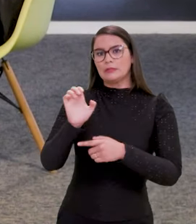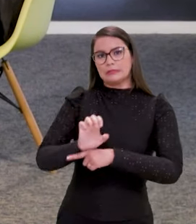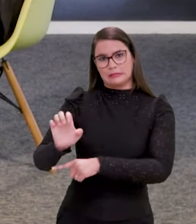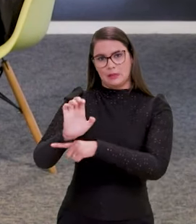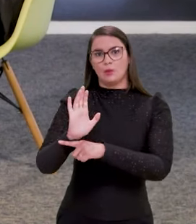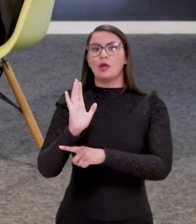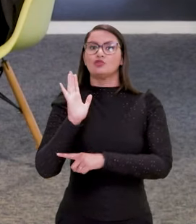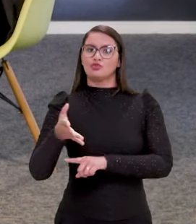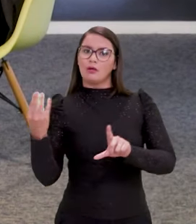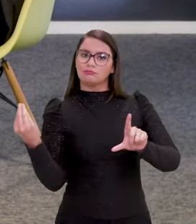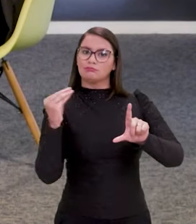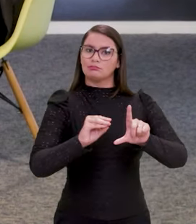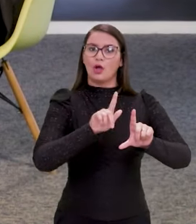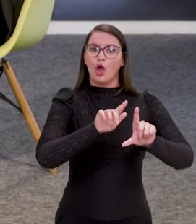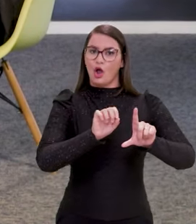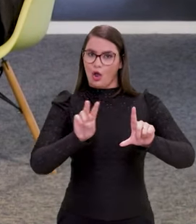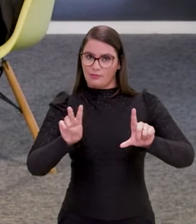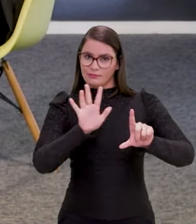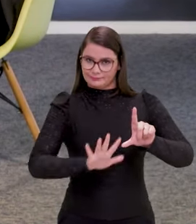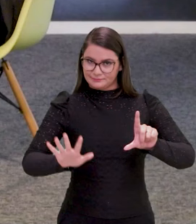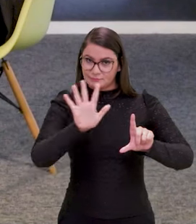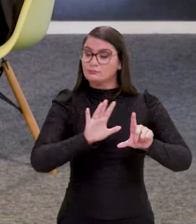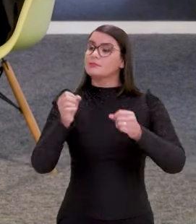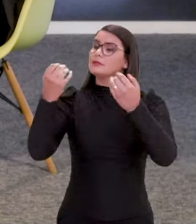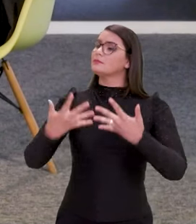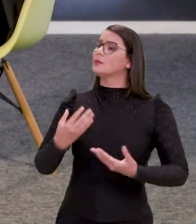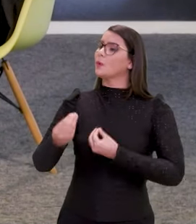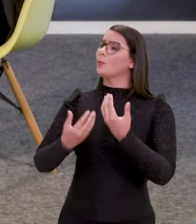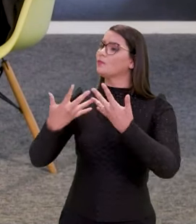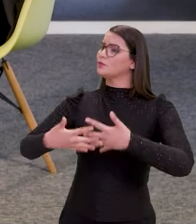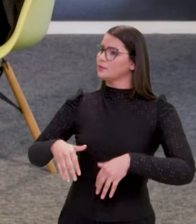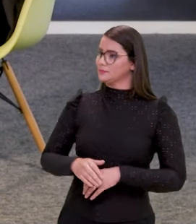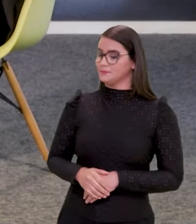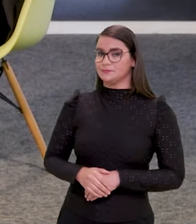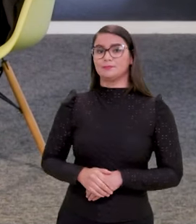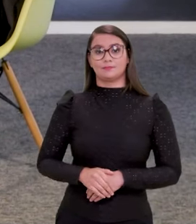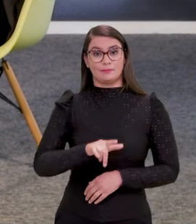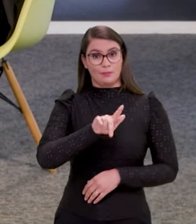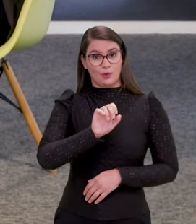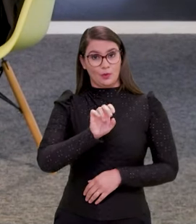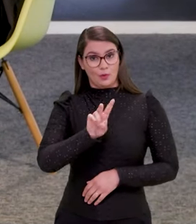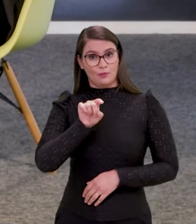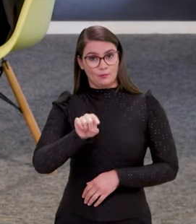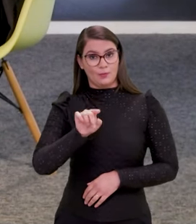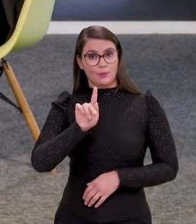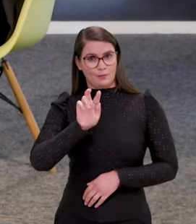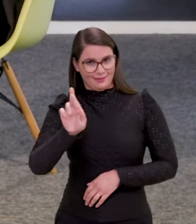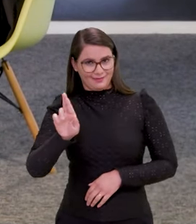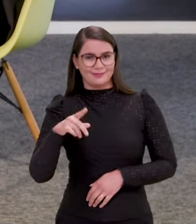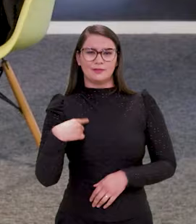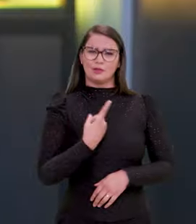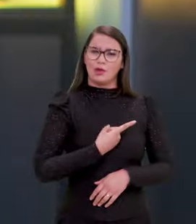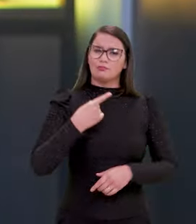também, já estão reunidos numa plataforma que é a GOV-BR. Explica para a gente como é que ela funciona. Vamos lá. O GOV-BR, eu acho que quando a gente está